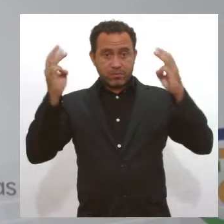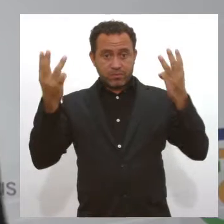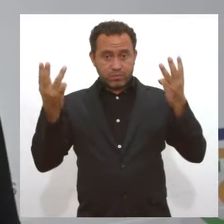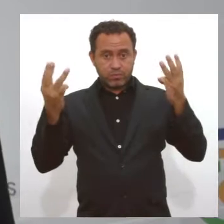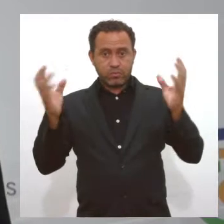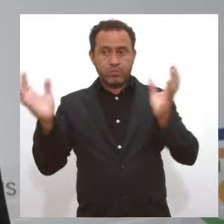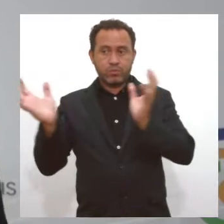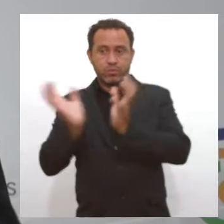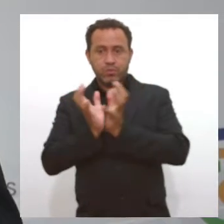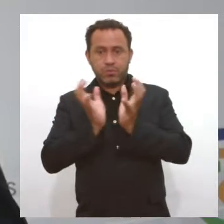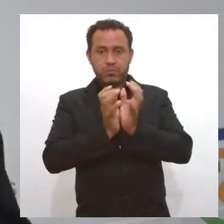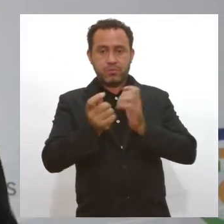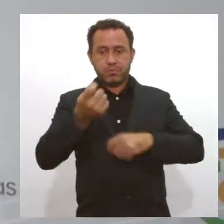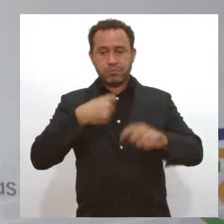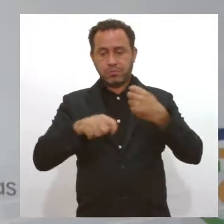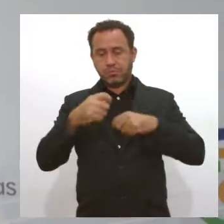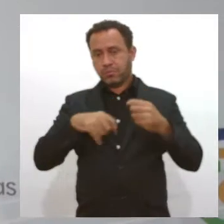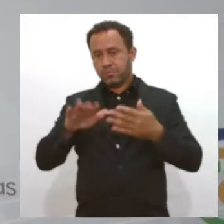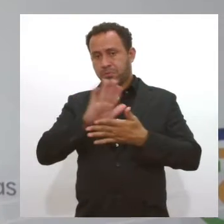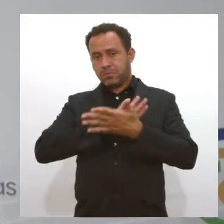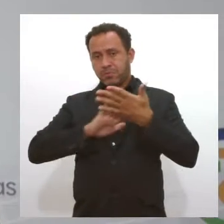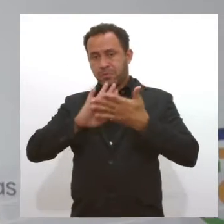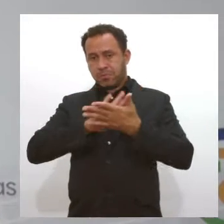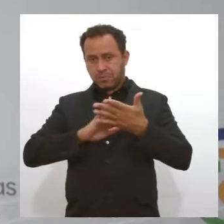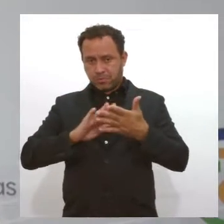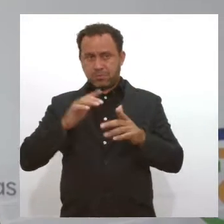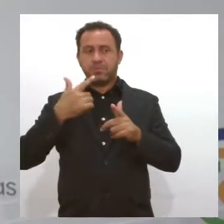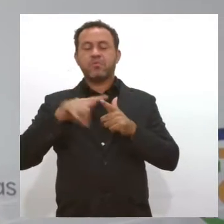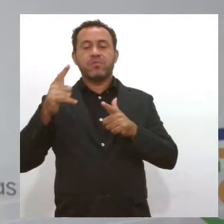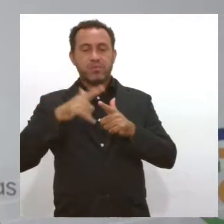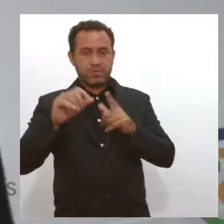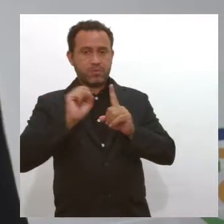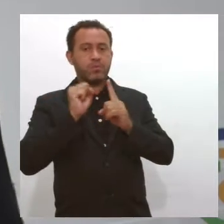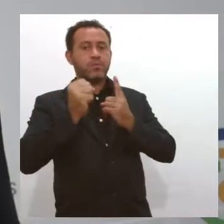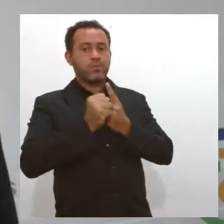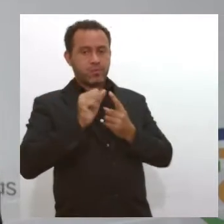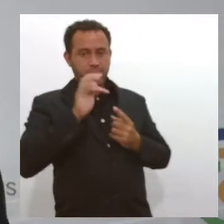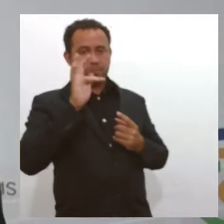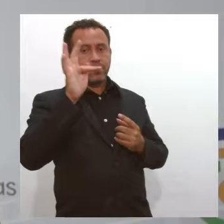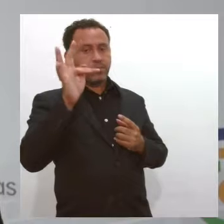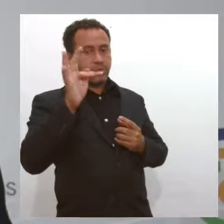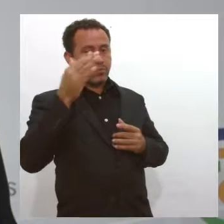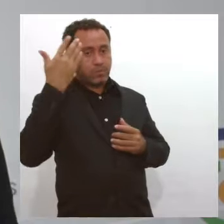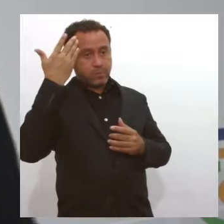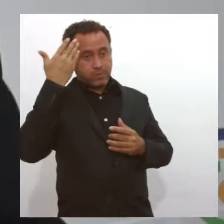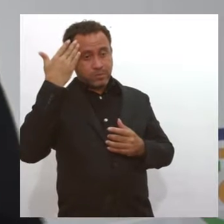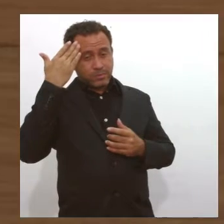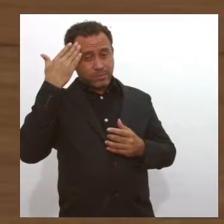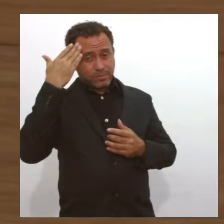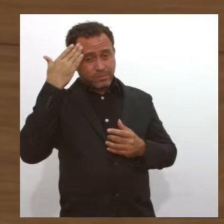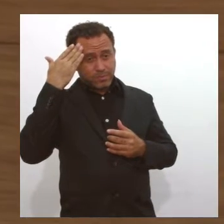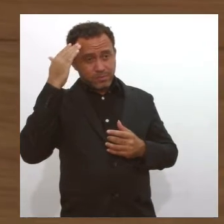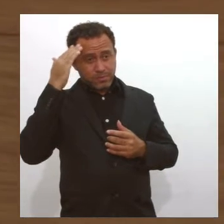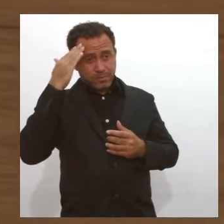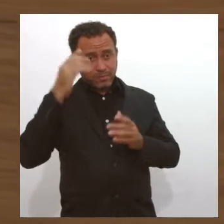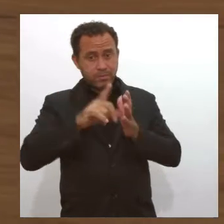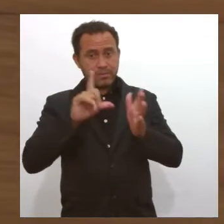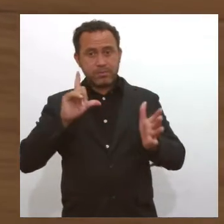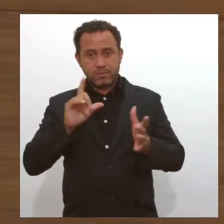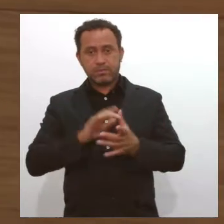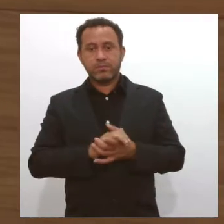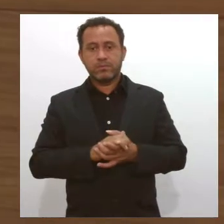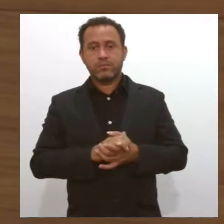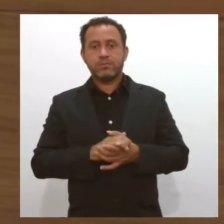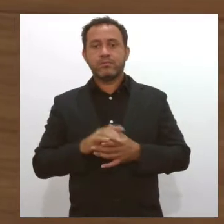hoje sem renda, e que isso possivelmente também trará um problema social muito grande se a gente não começar a pensar desde já. O deputado Zezinho